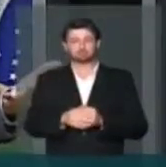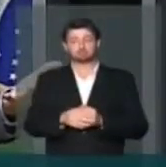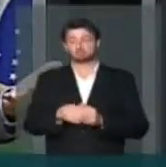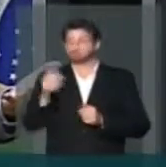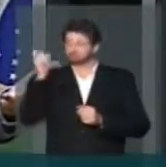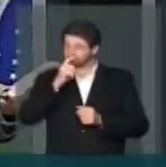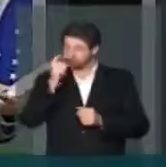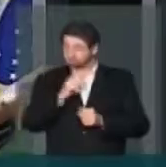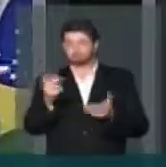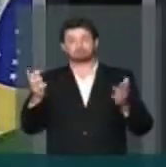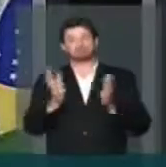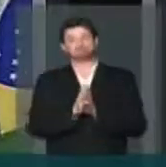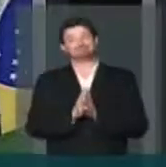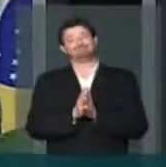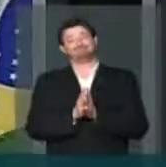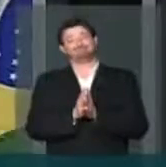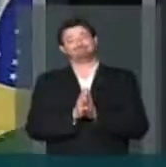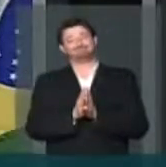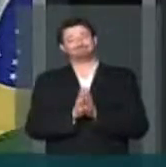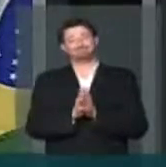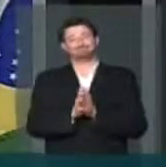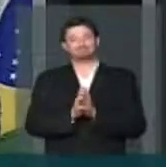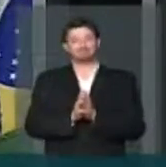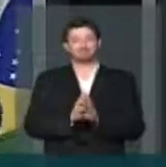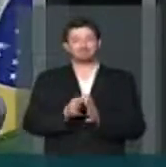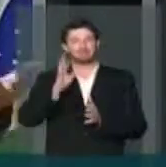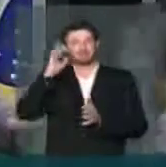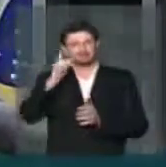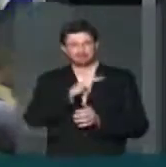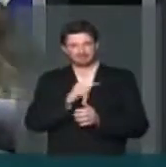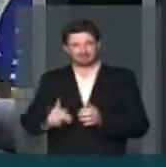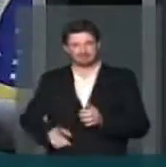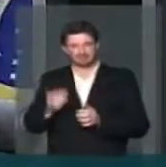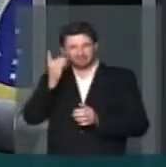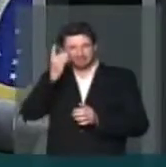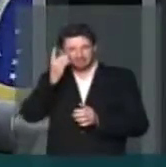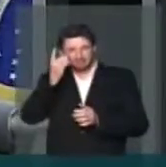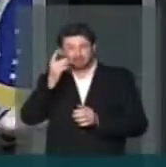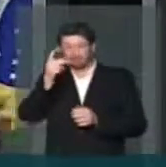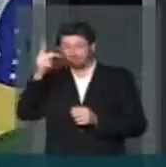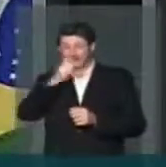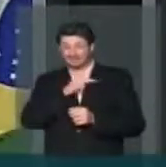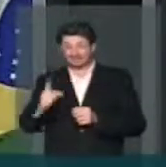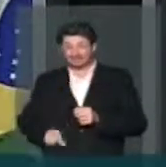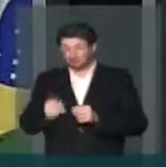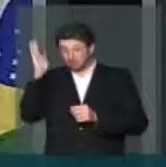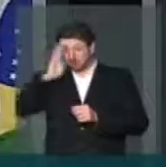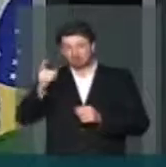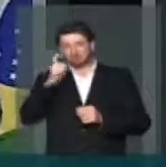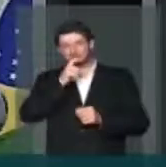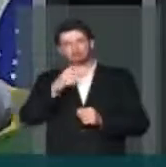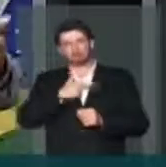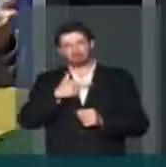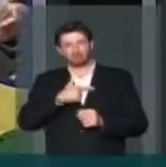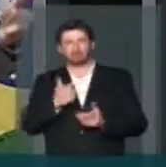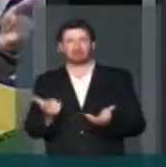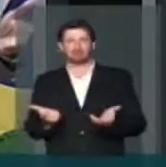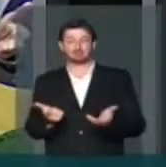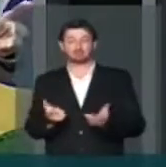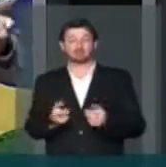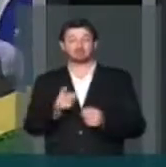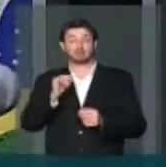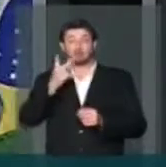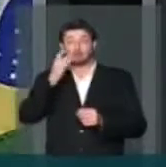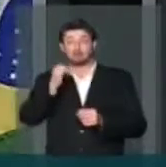mentiu. Imagine a presidente da república mentir, se isso não é feio. Se os nossos pais